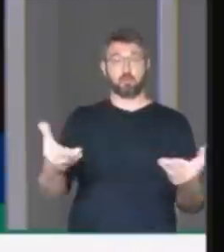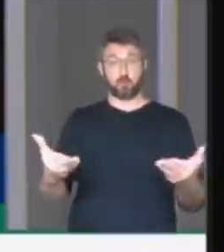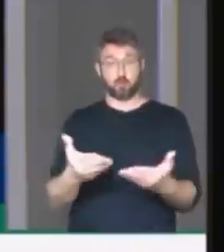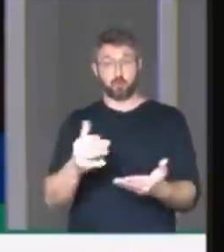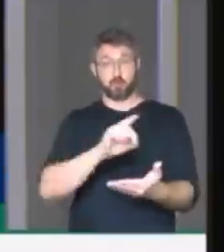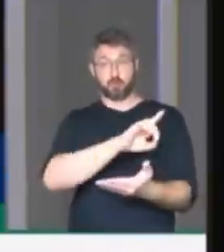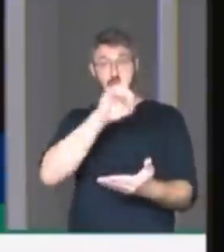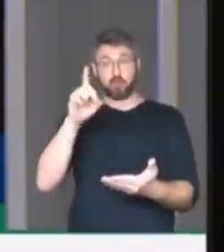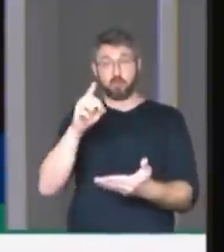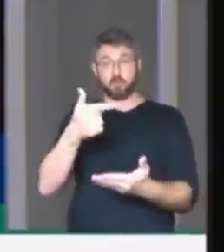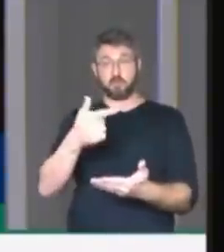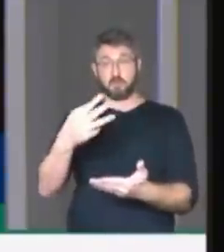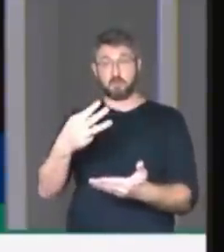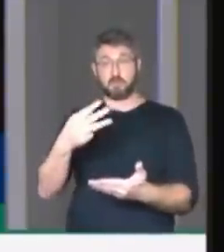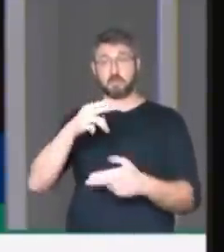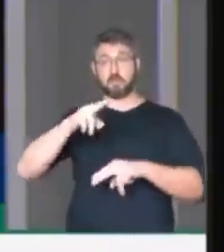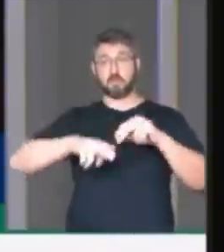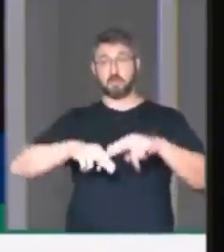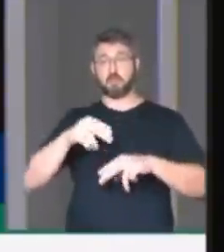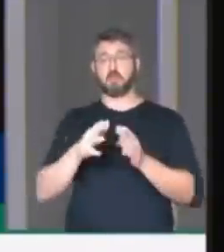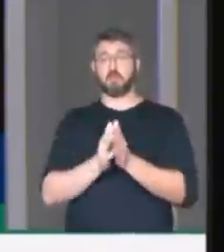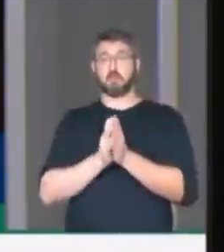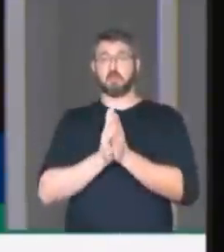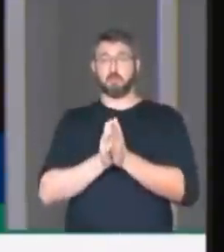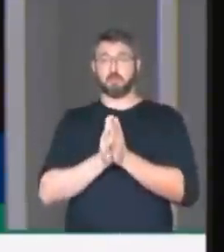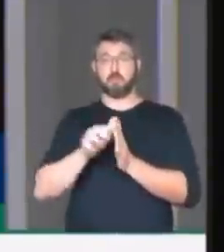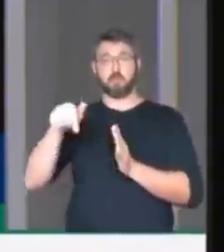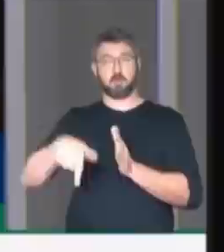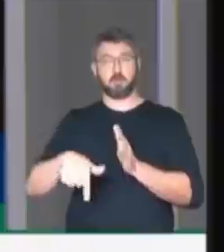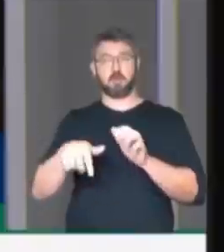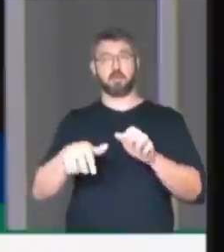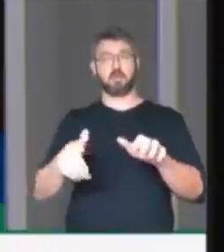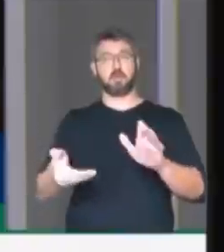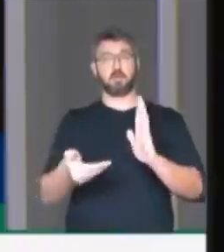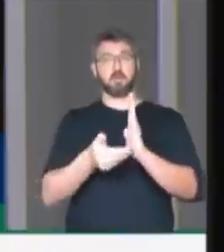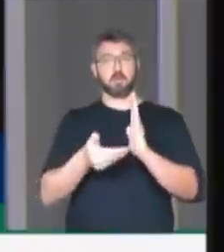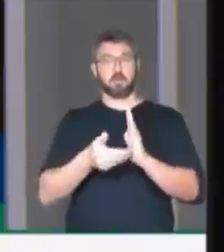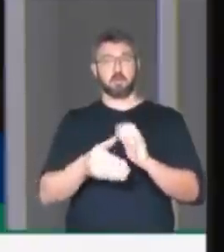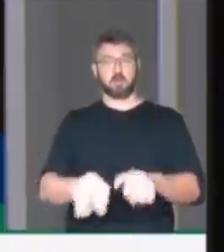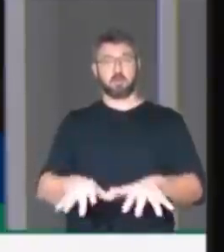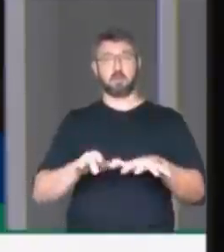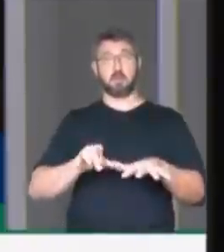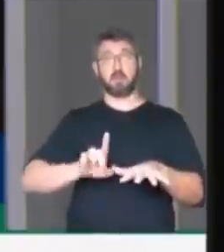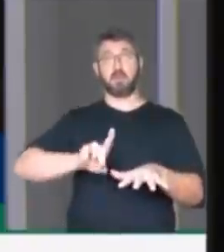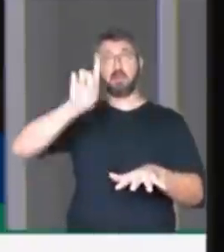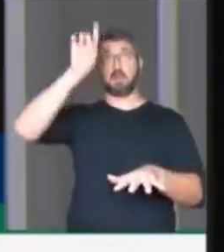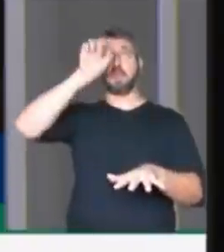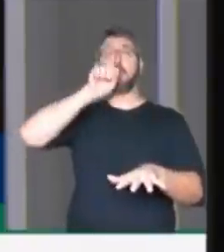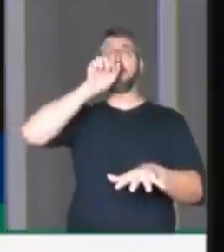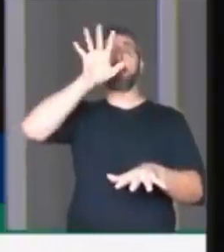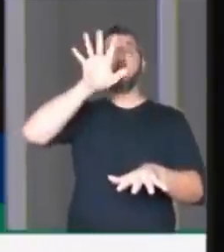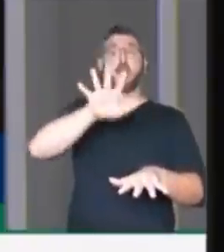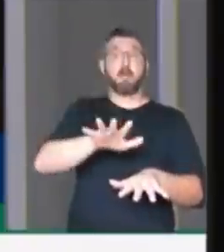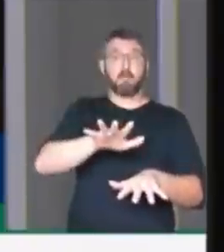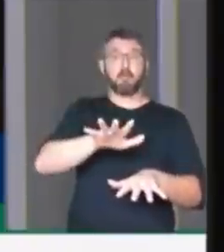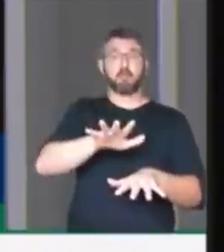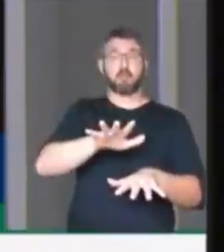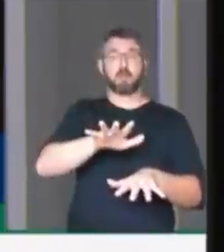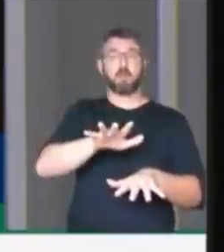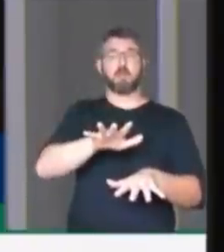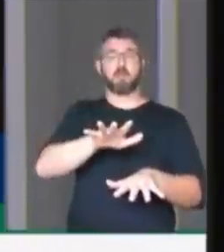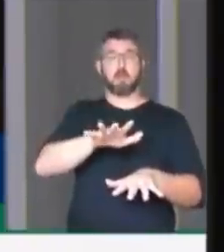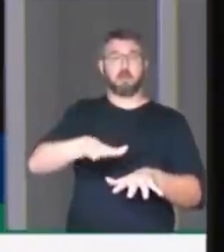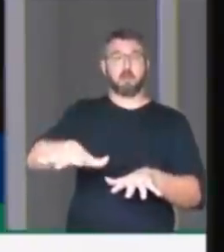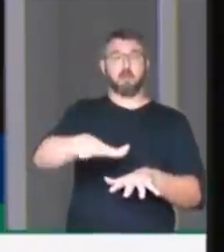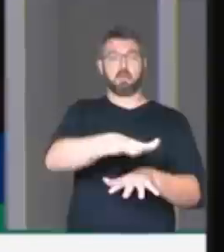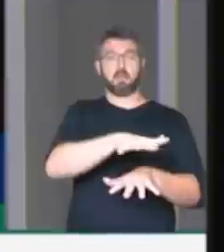23 de junho, peço no plenário dessa Casa, que Deus nos ilumine e nos abençoe